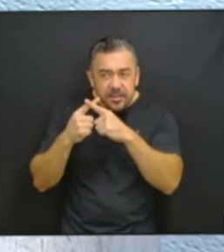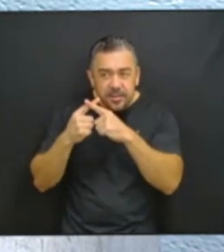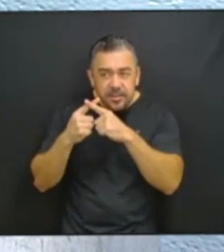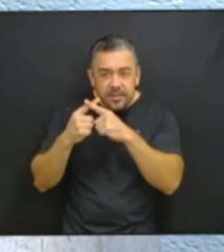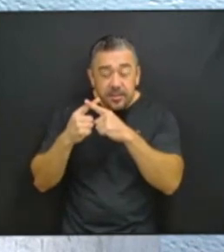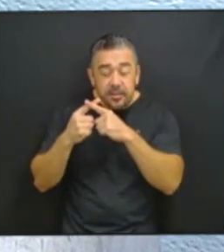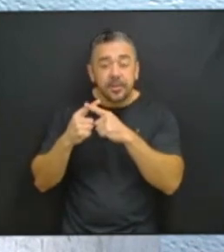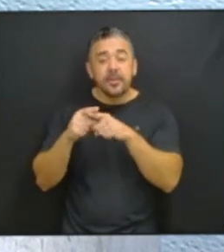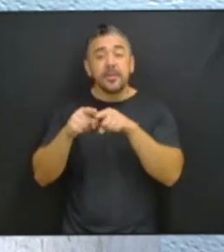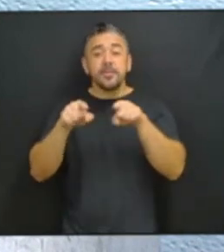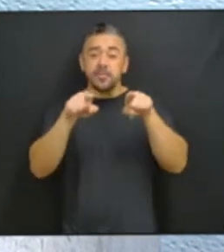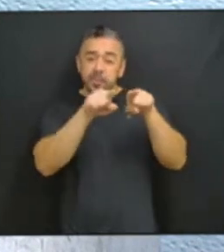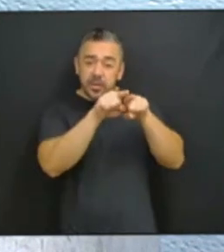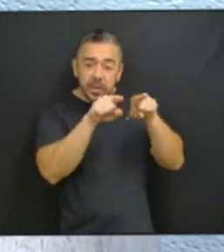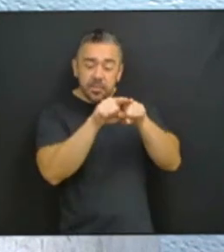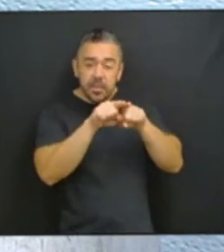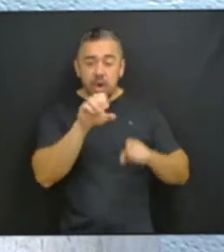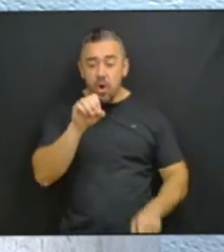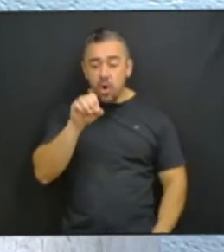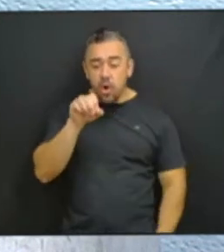Inclusive pela ONU.